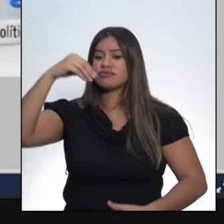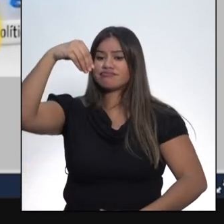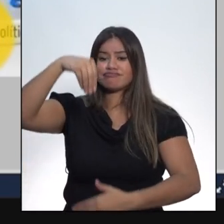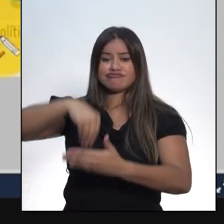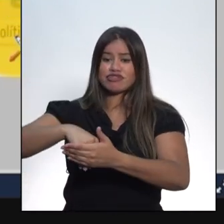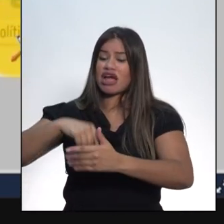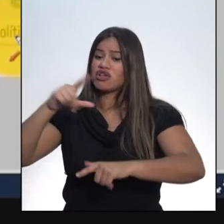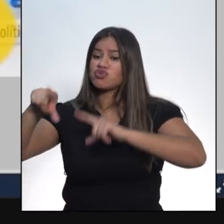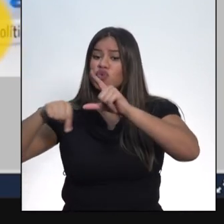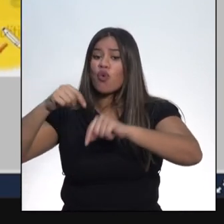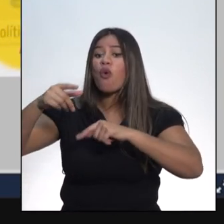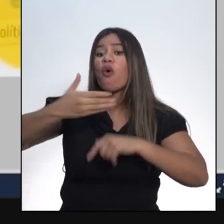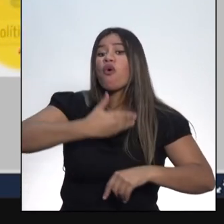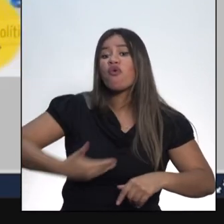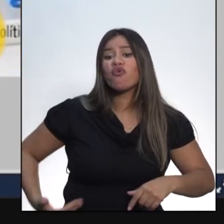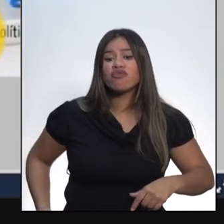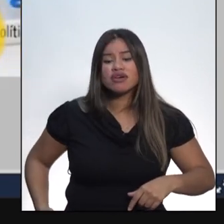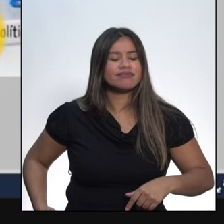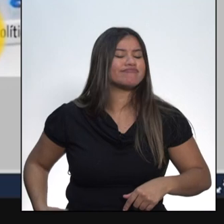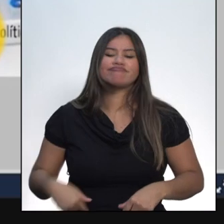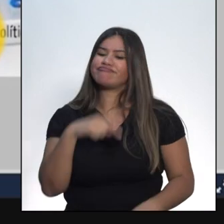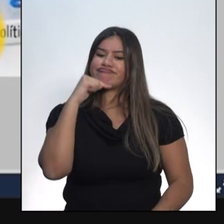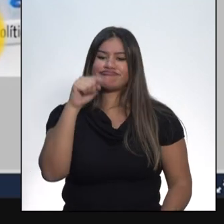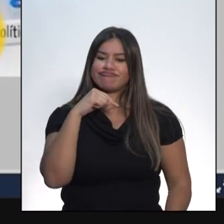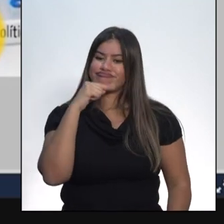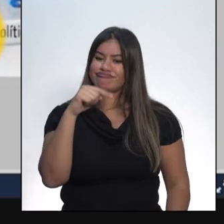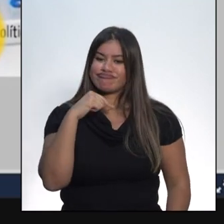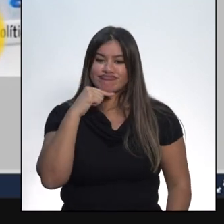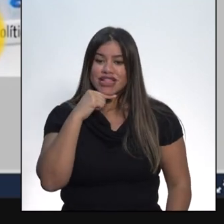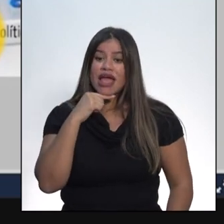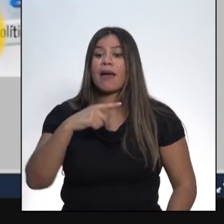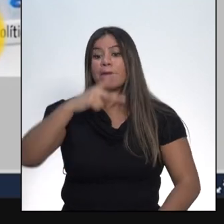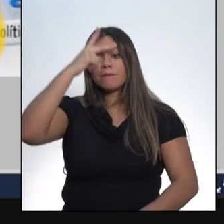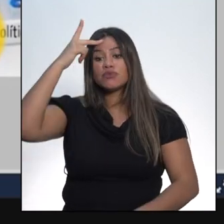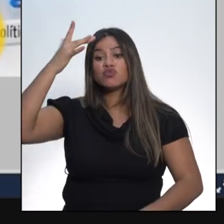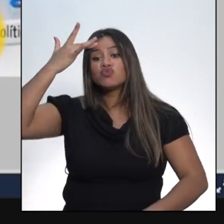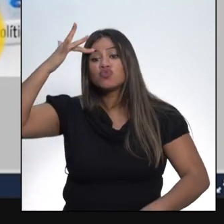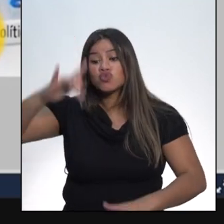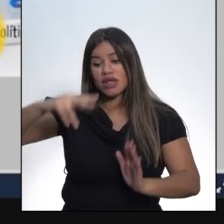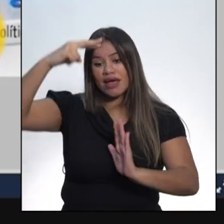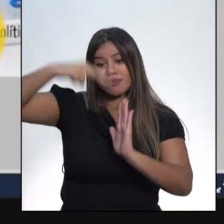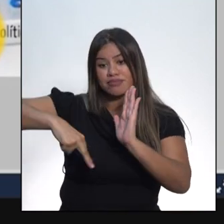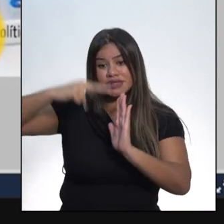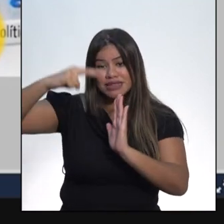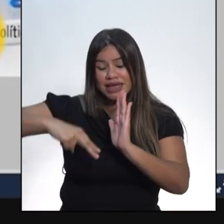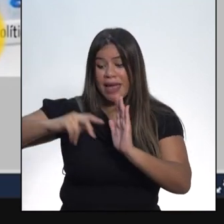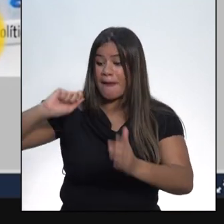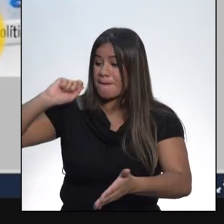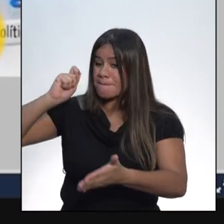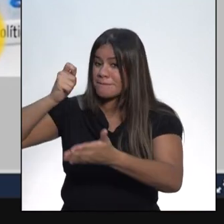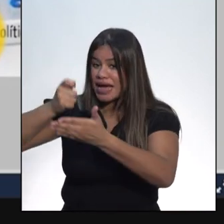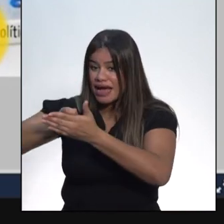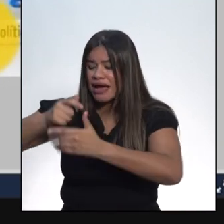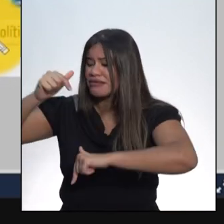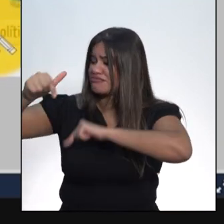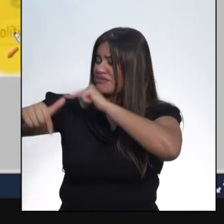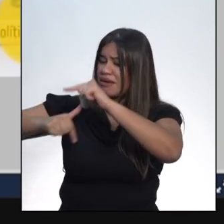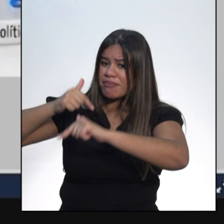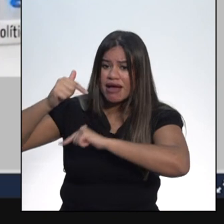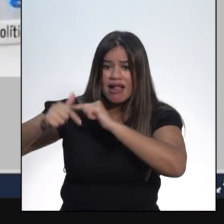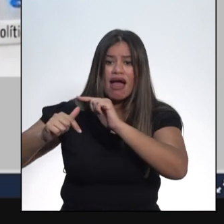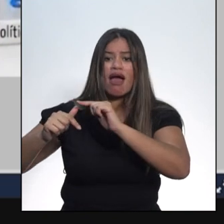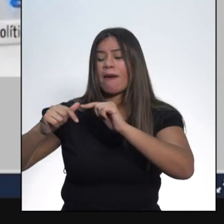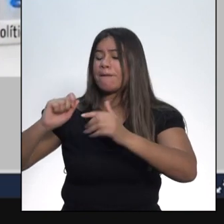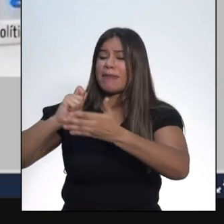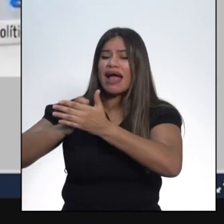de escolher os seus governantes. Ou seja, os analfabetos trabalhavam, pagavam os impostos e sustentavam